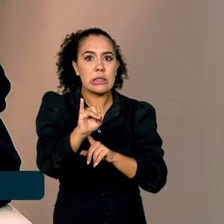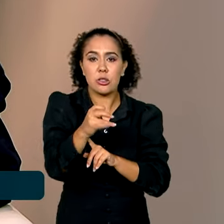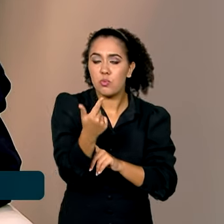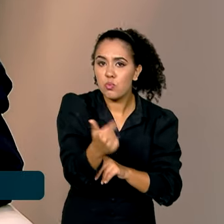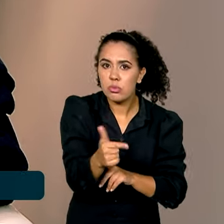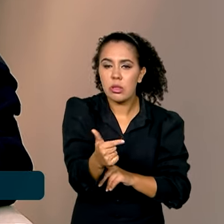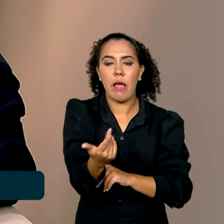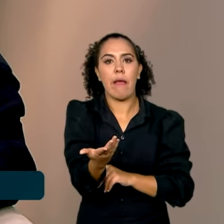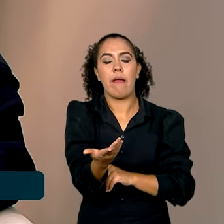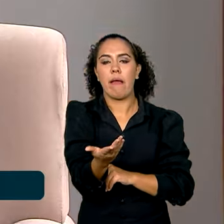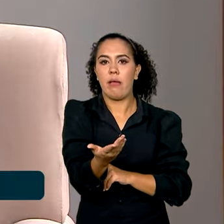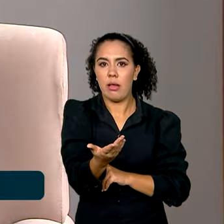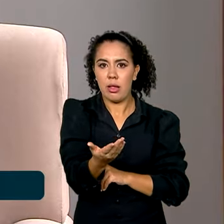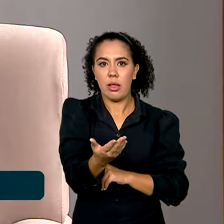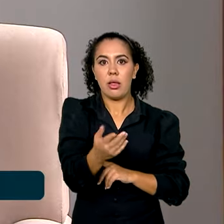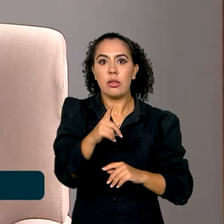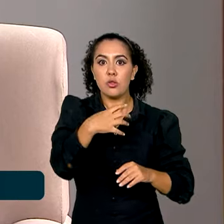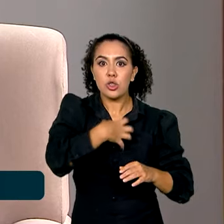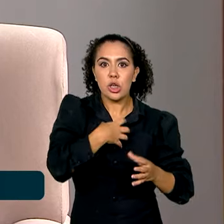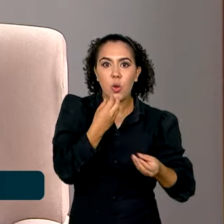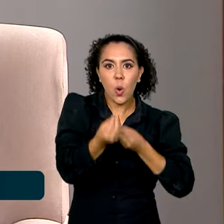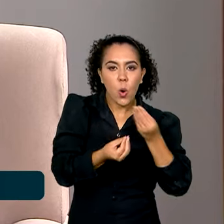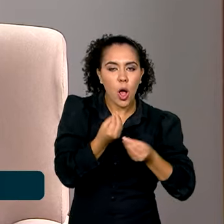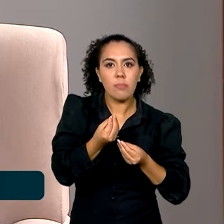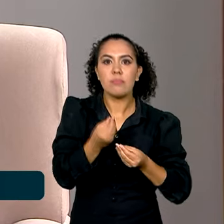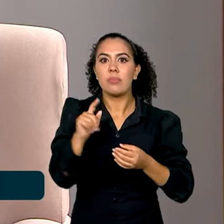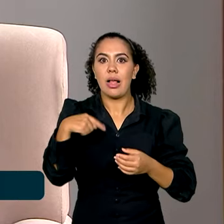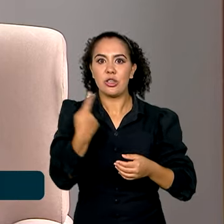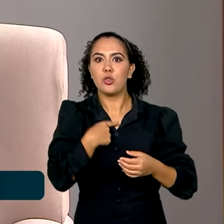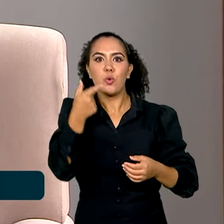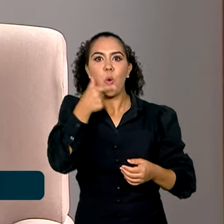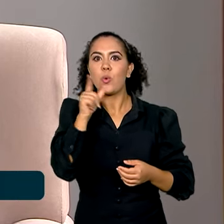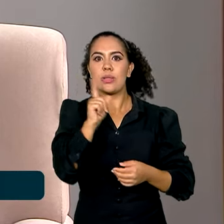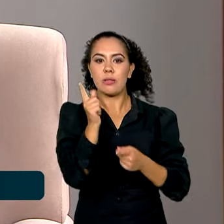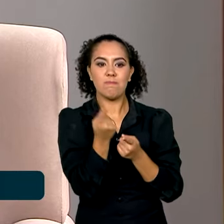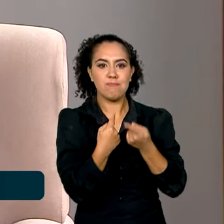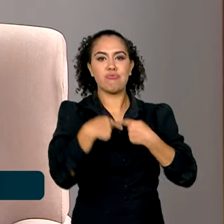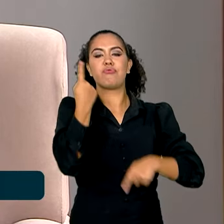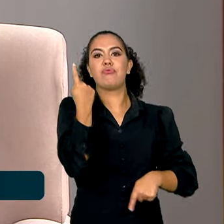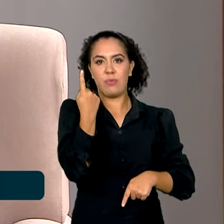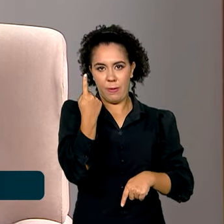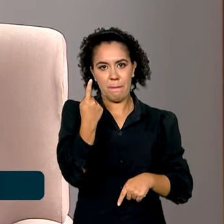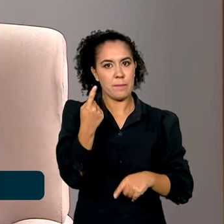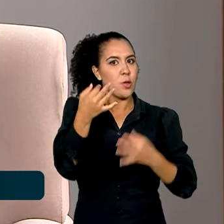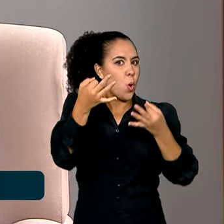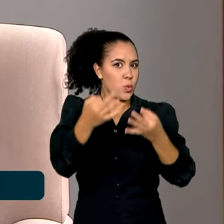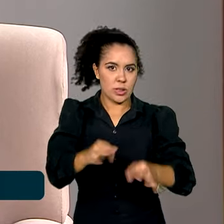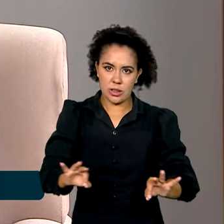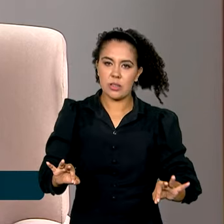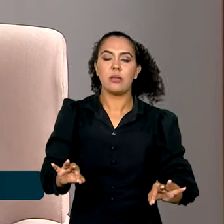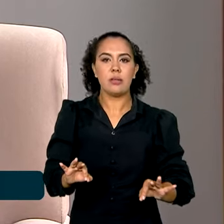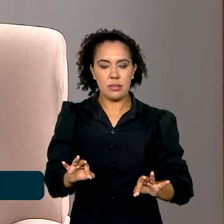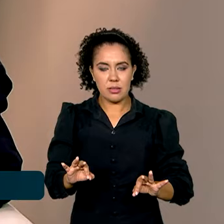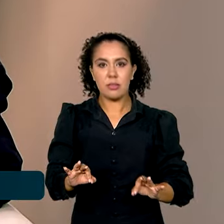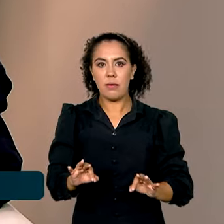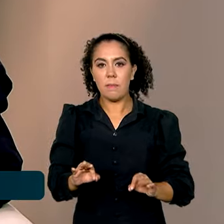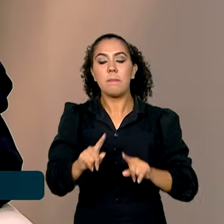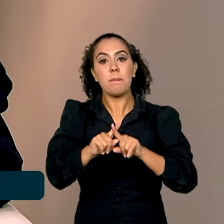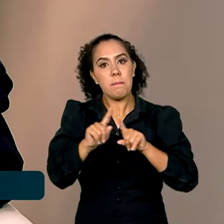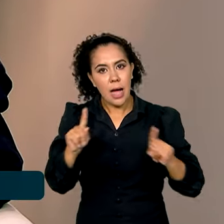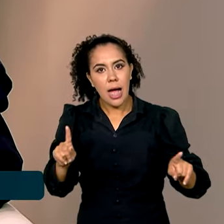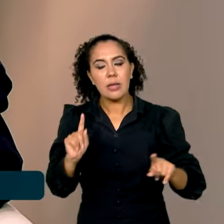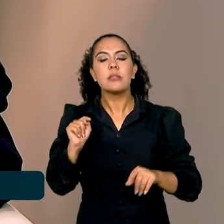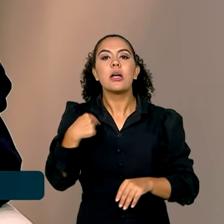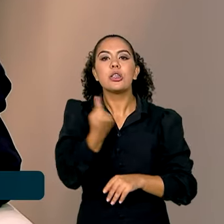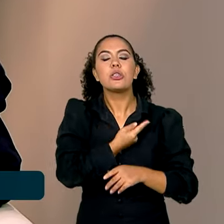forma de atuar, nós não teríamos o êxito que temos, certamente. Mas fazemos,